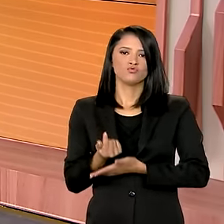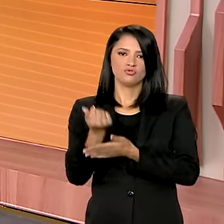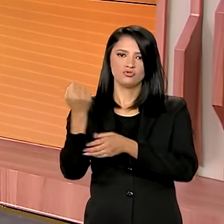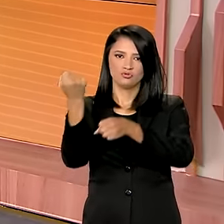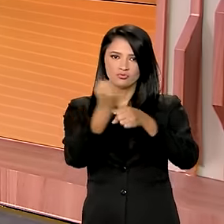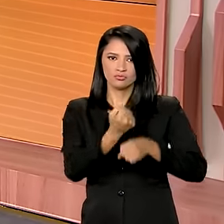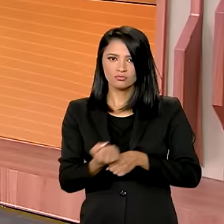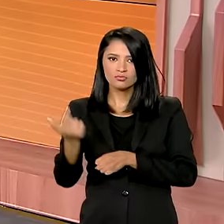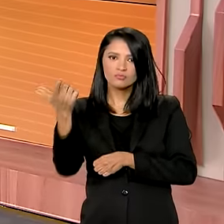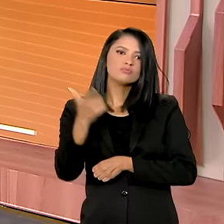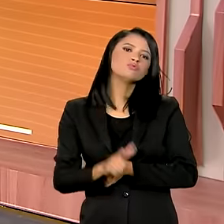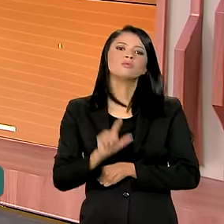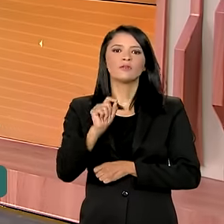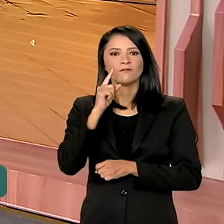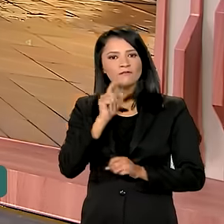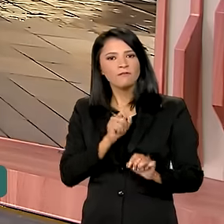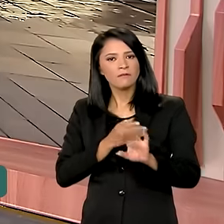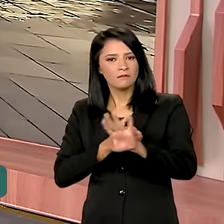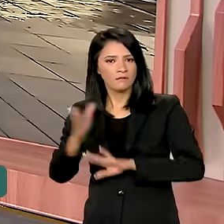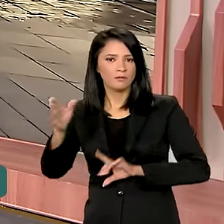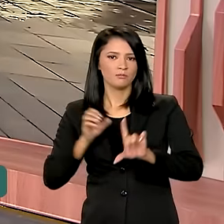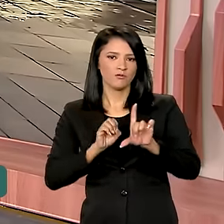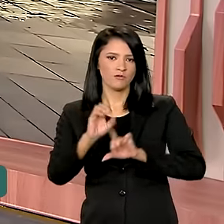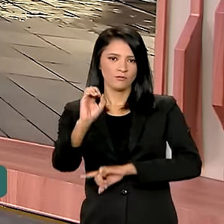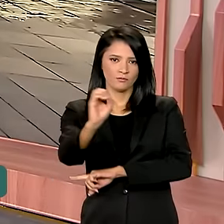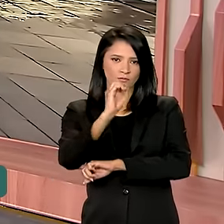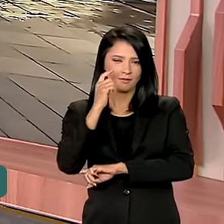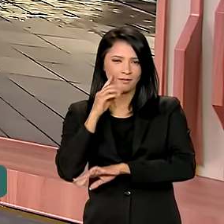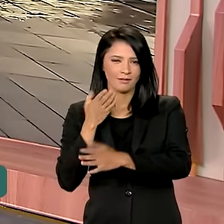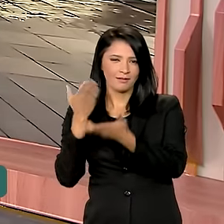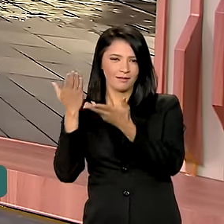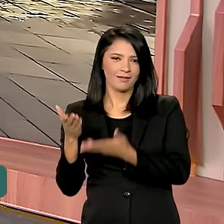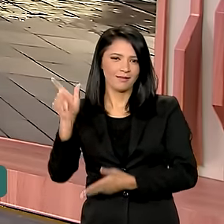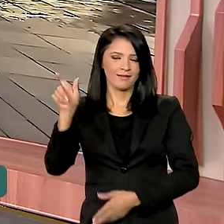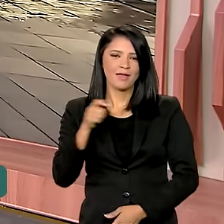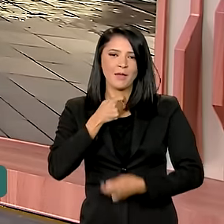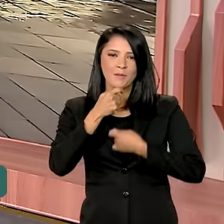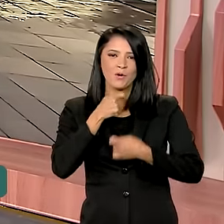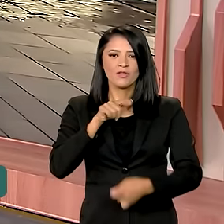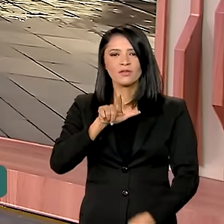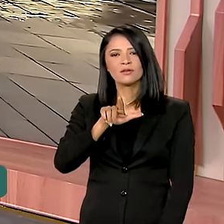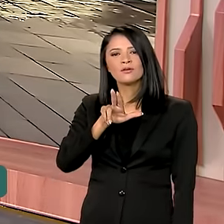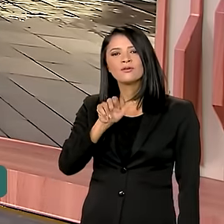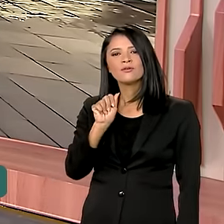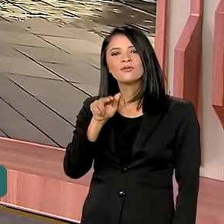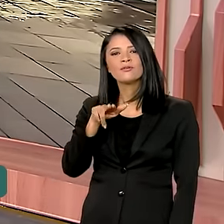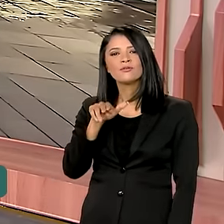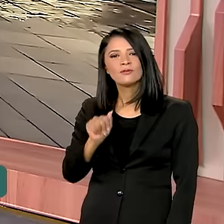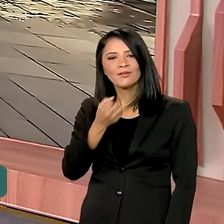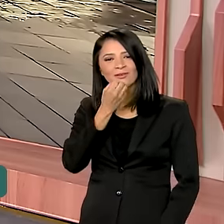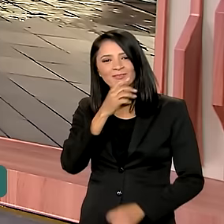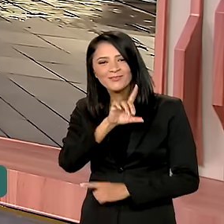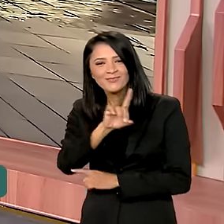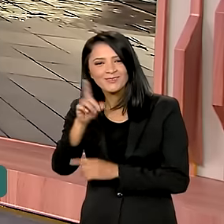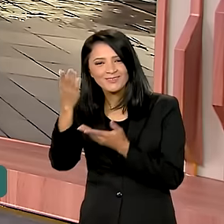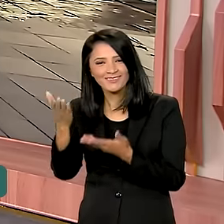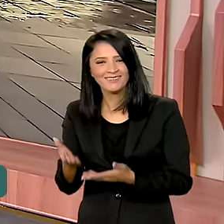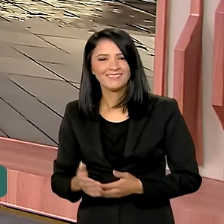reconstrução. Vamos ao vivo a Porto Alegre, onde está a repórter Luana Karen. Bom dia para você, Luana.